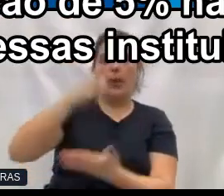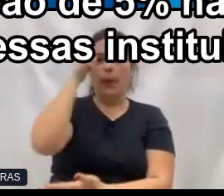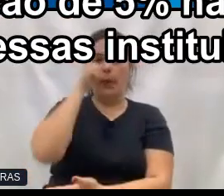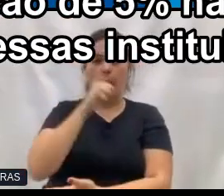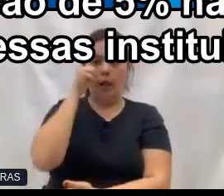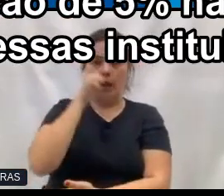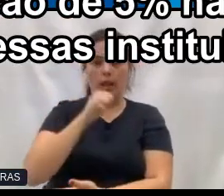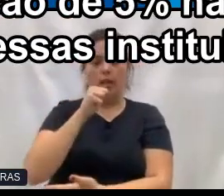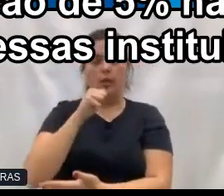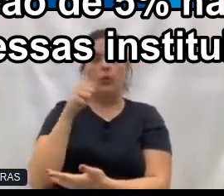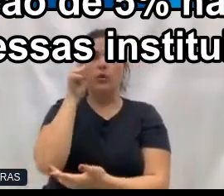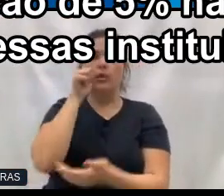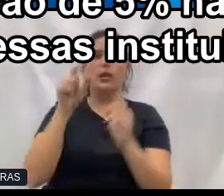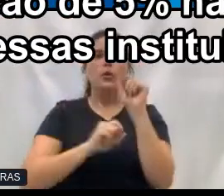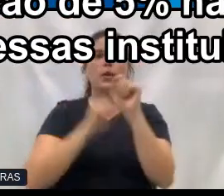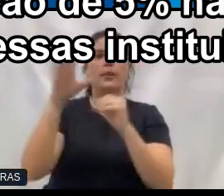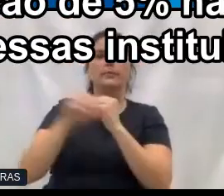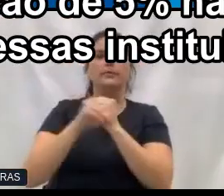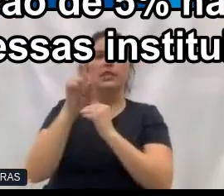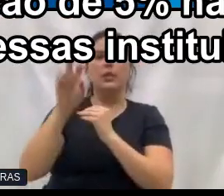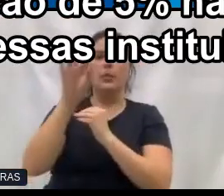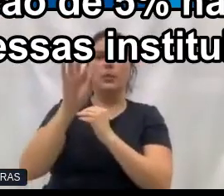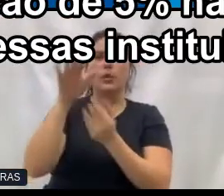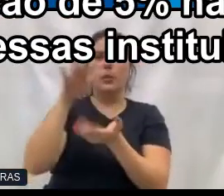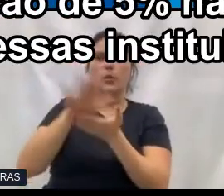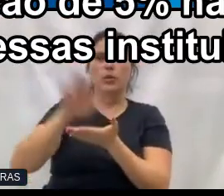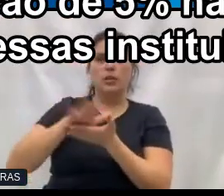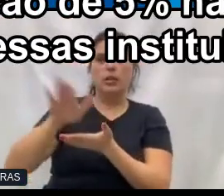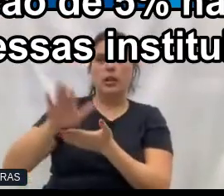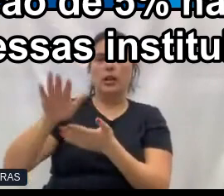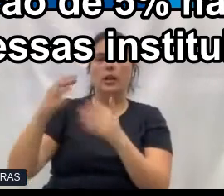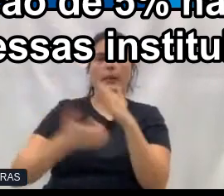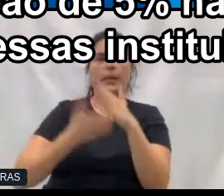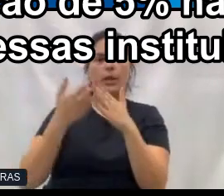você traz uma adição de 5% na produtividade,